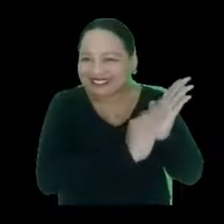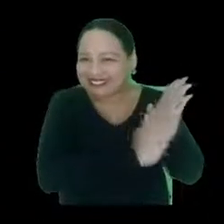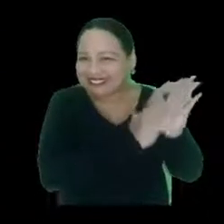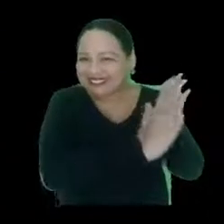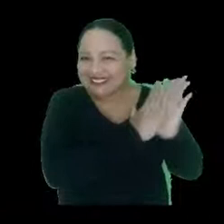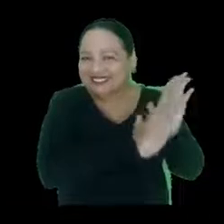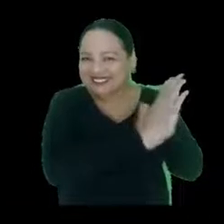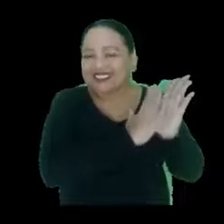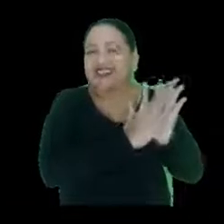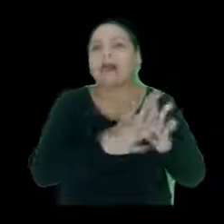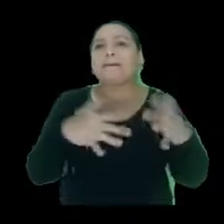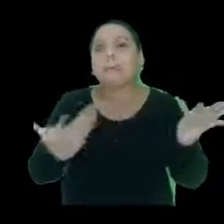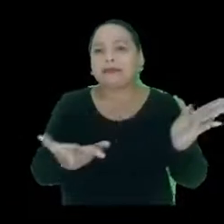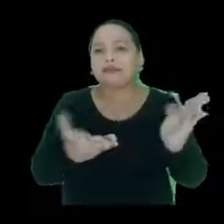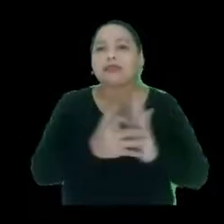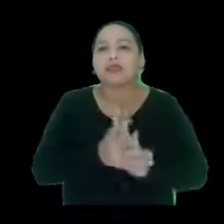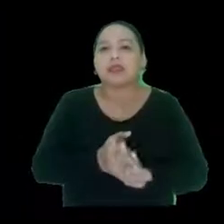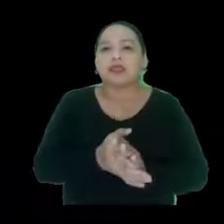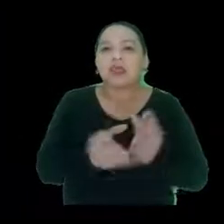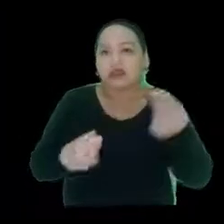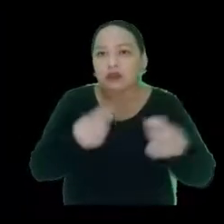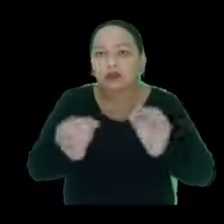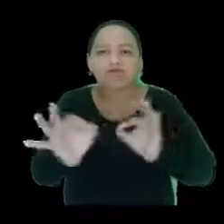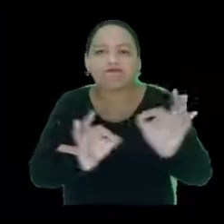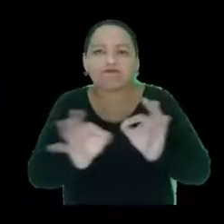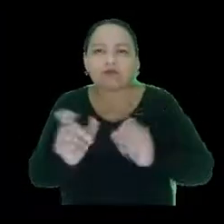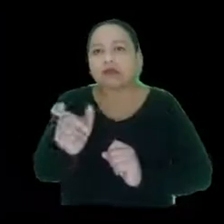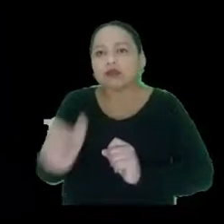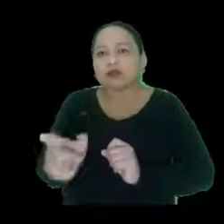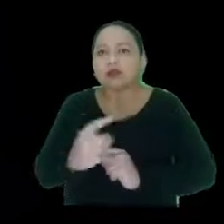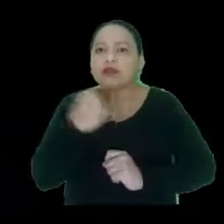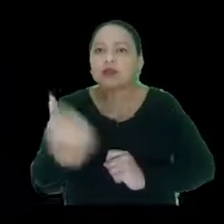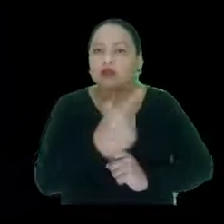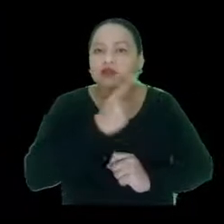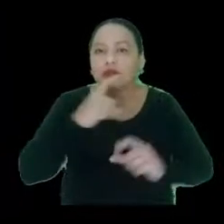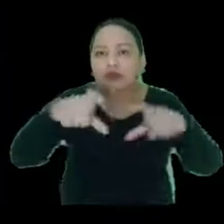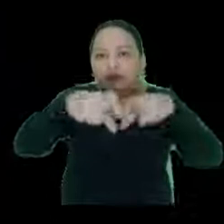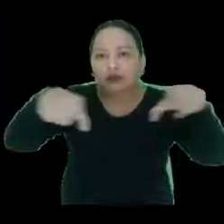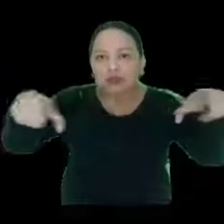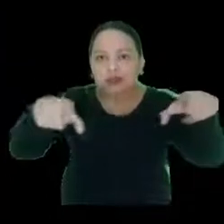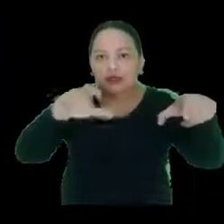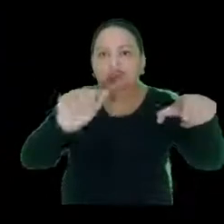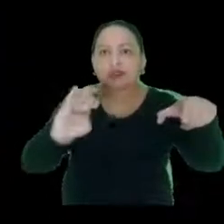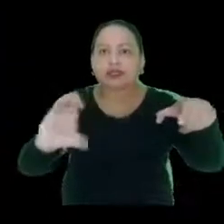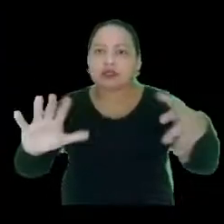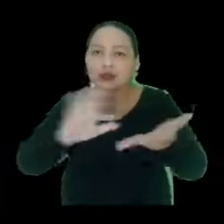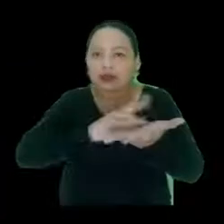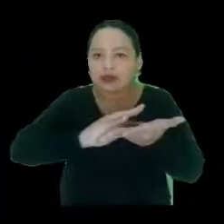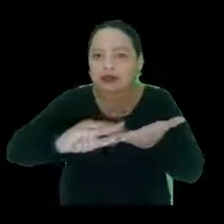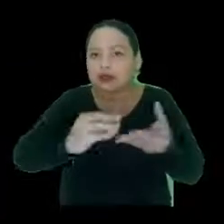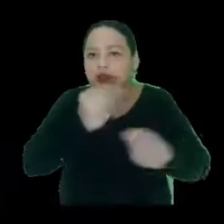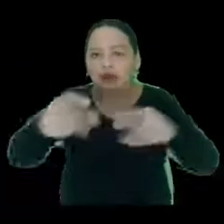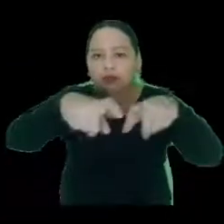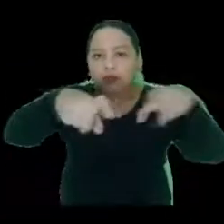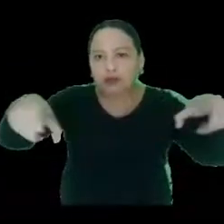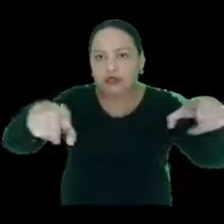Errei. Apaga. Tá? Então, vamos fazendo a construção da palavra. Nós temos as pranchas alfabéticas em braile.